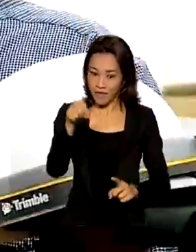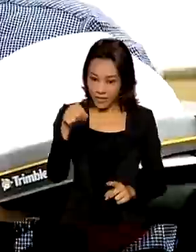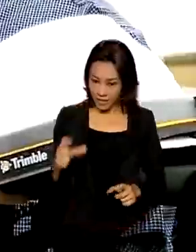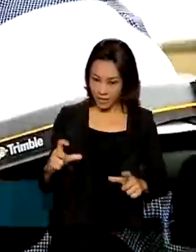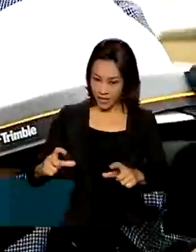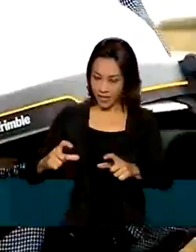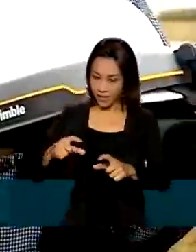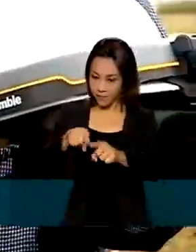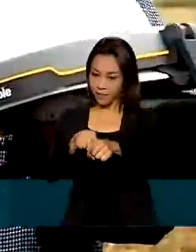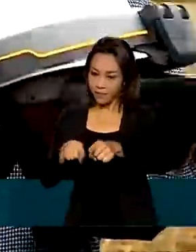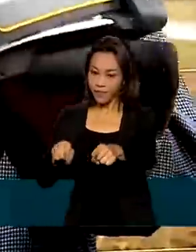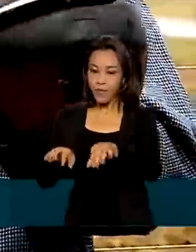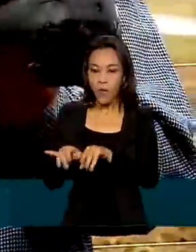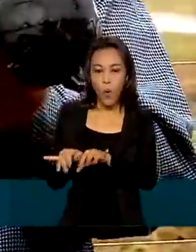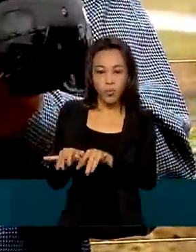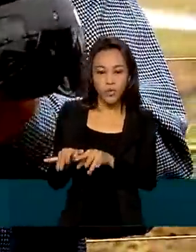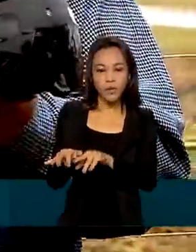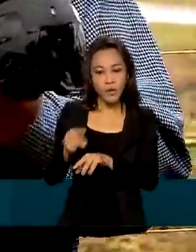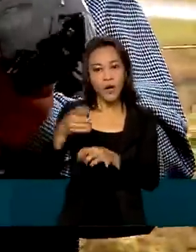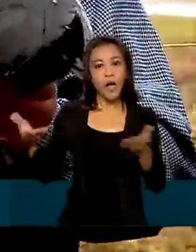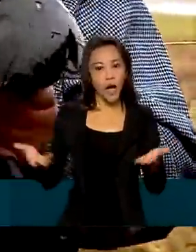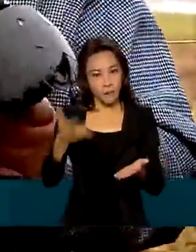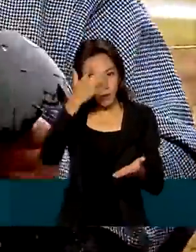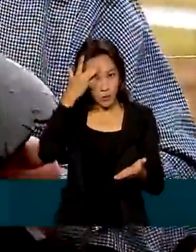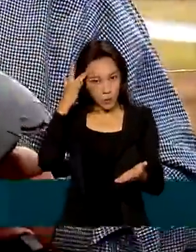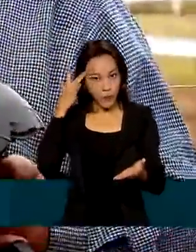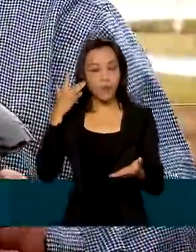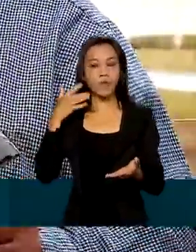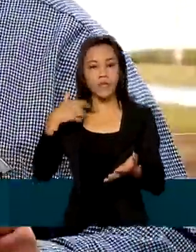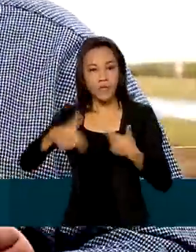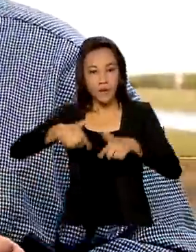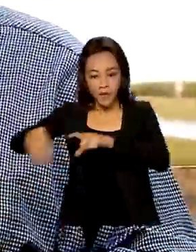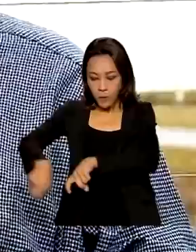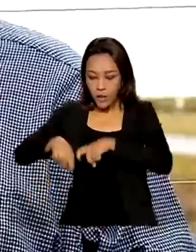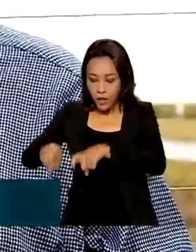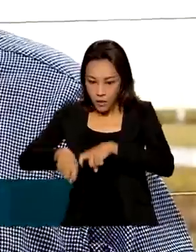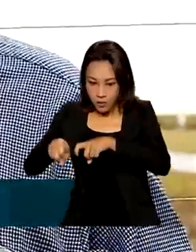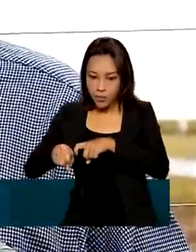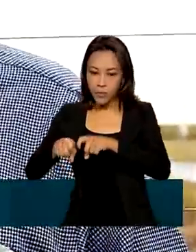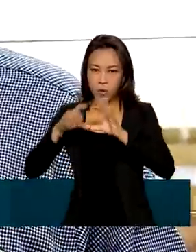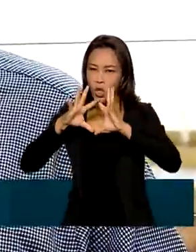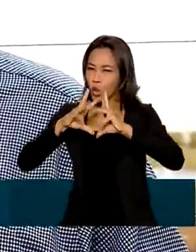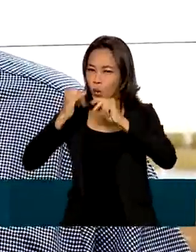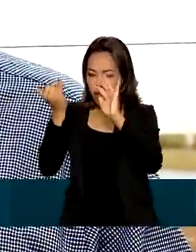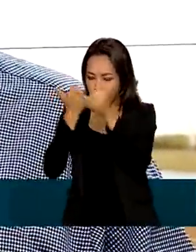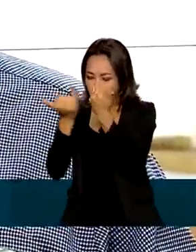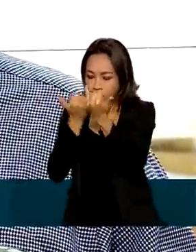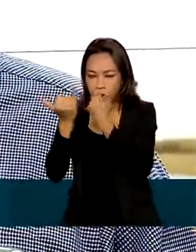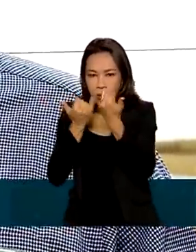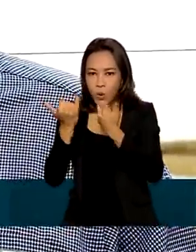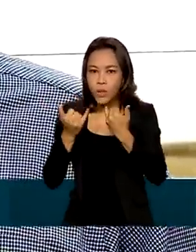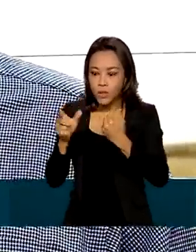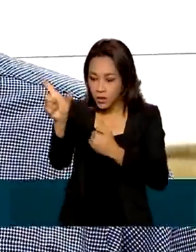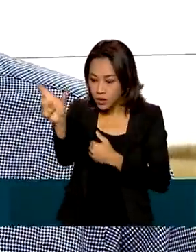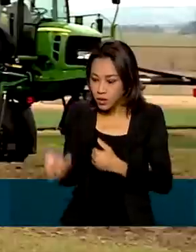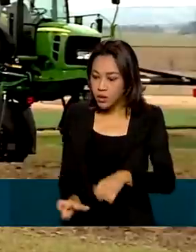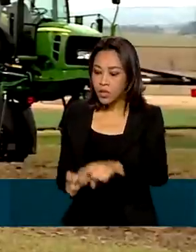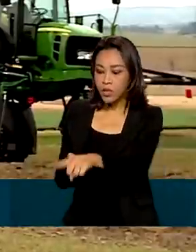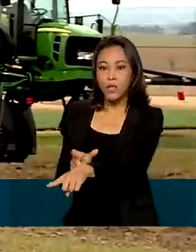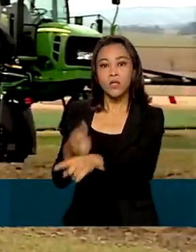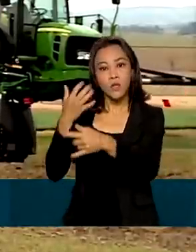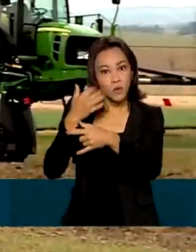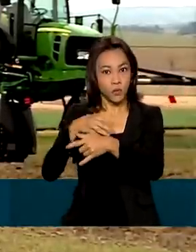na verdade, onde o produtor rural sai no campo com todas as informações do animal, simplesmente num clique.